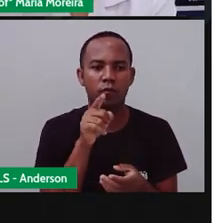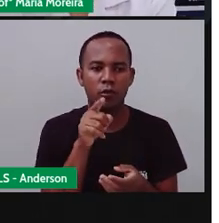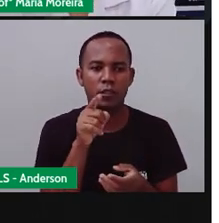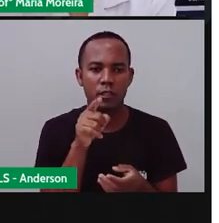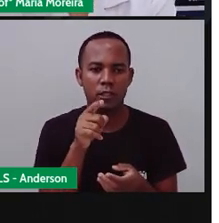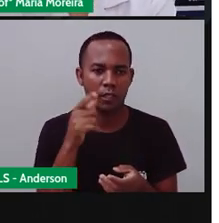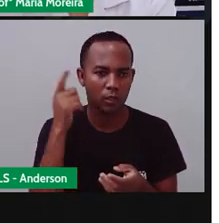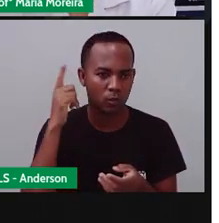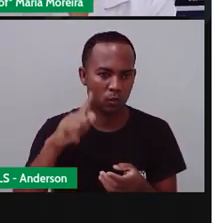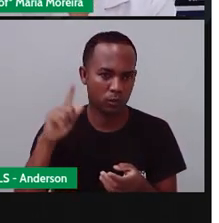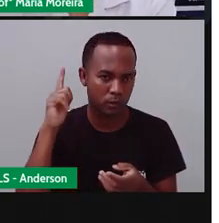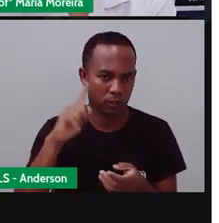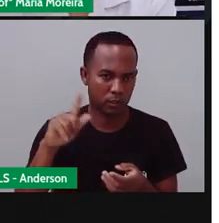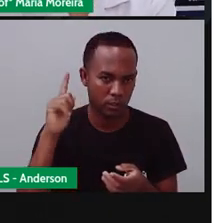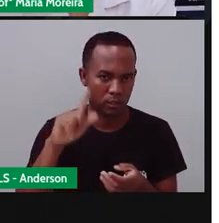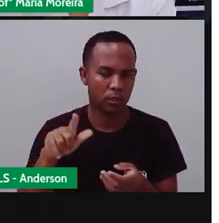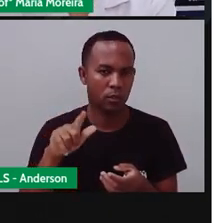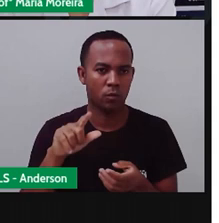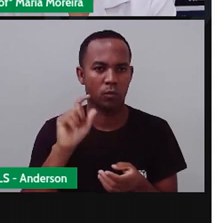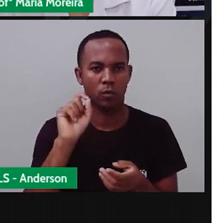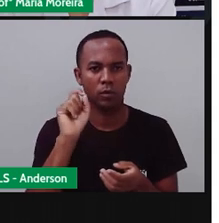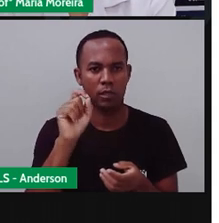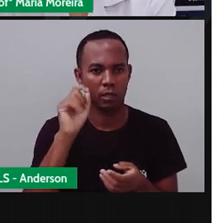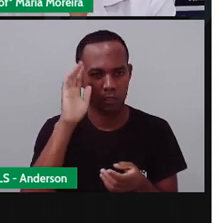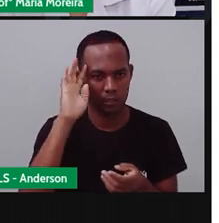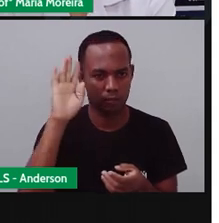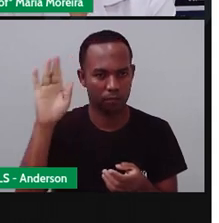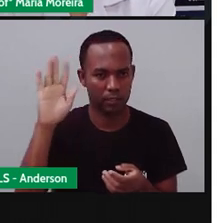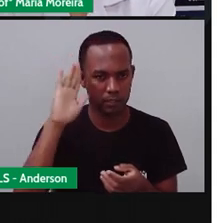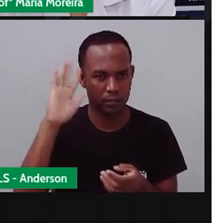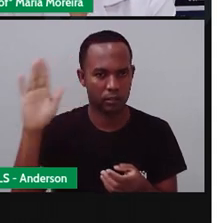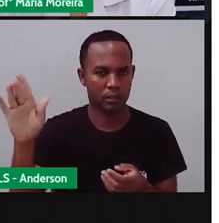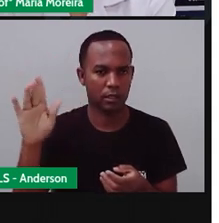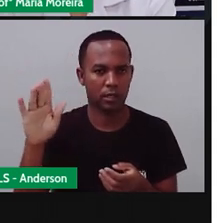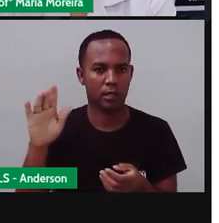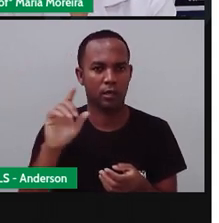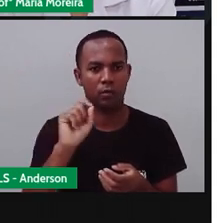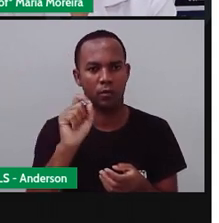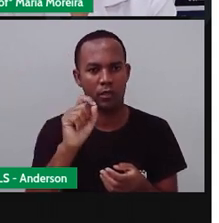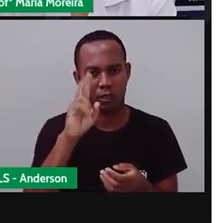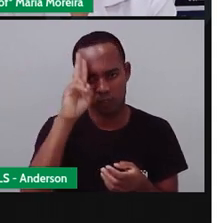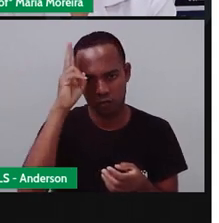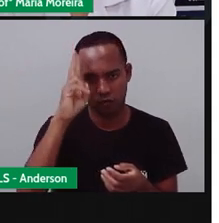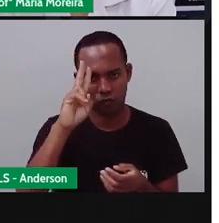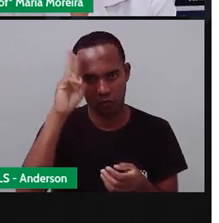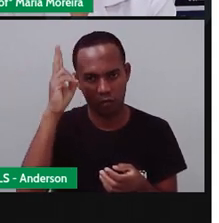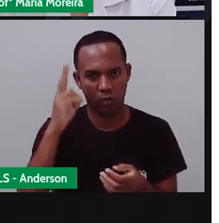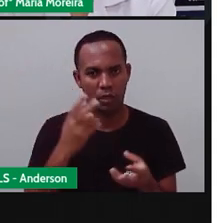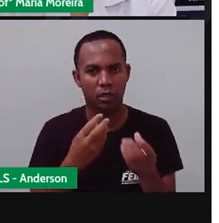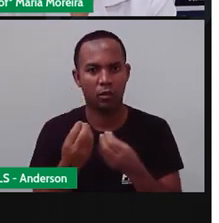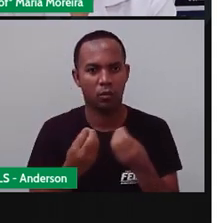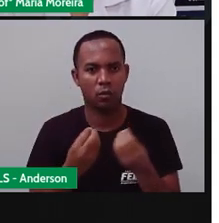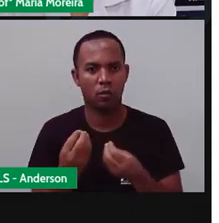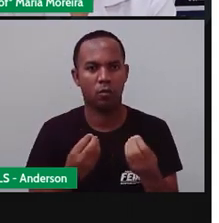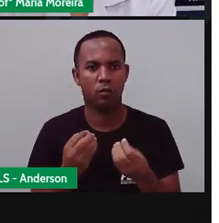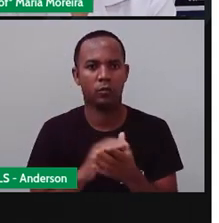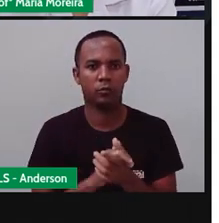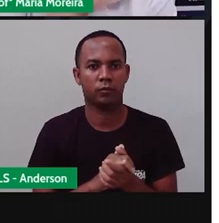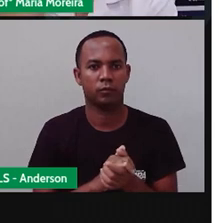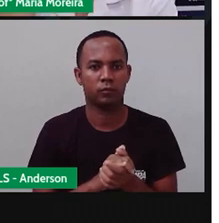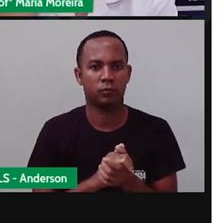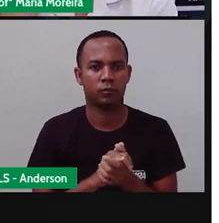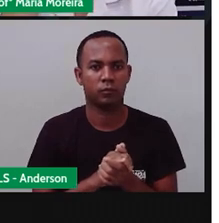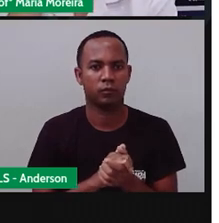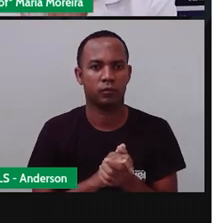Você conseguiu imaginar a paisagem onde acontece a história? Eu dou a interrogação aí, tá, gente?